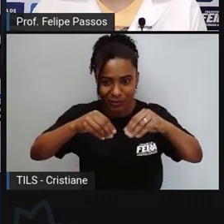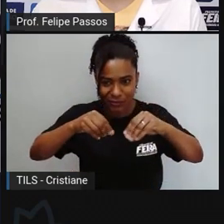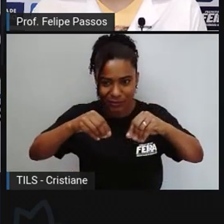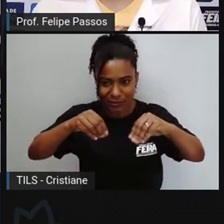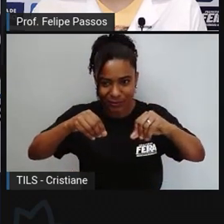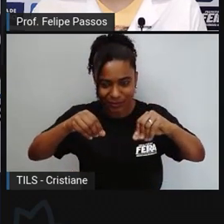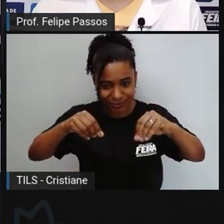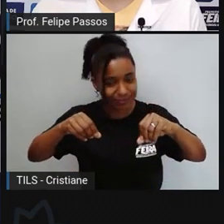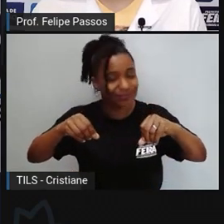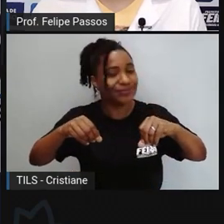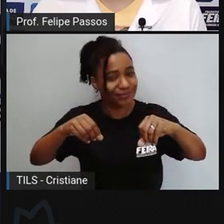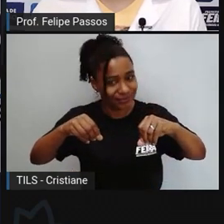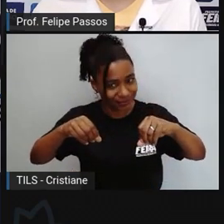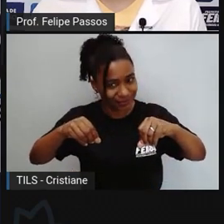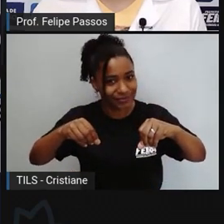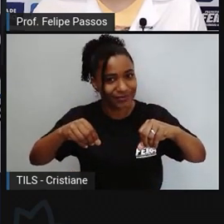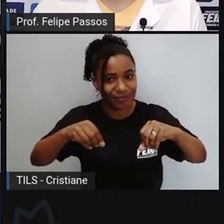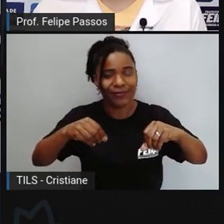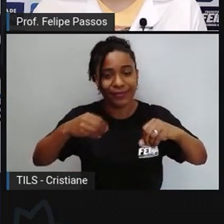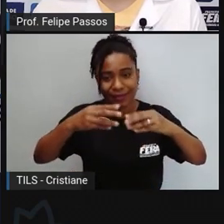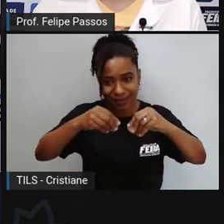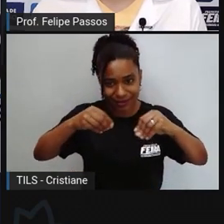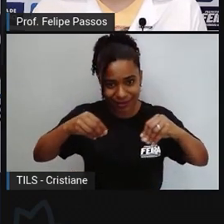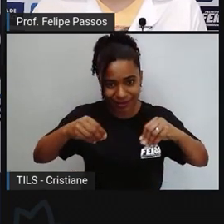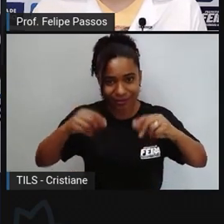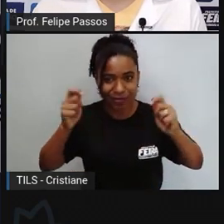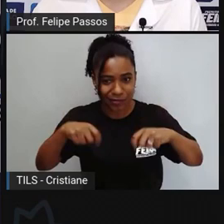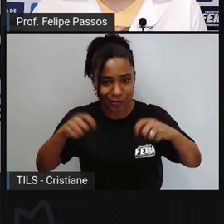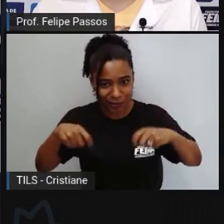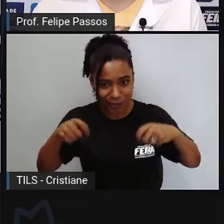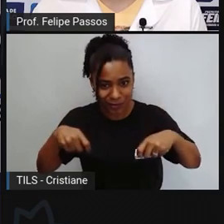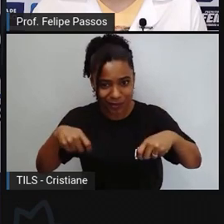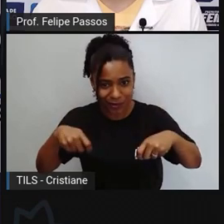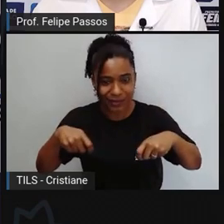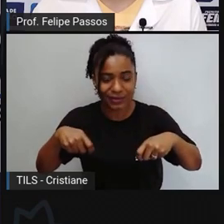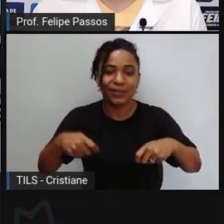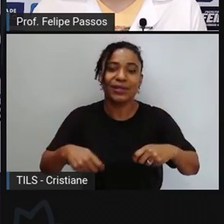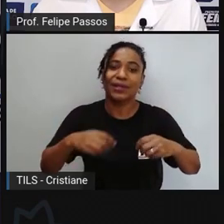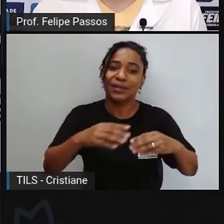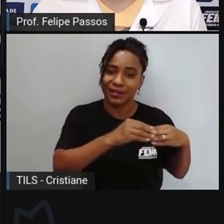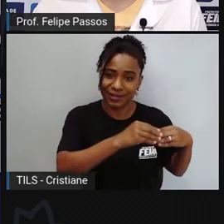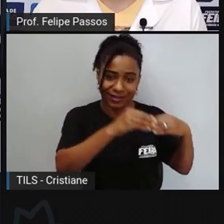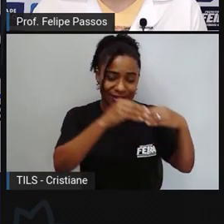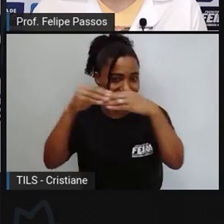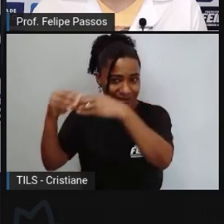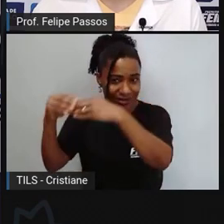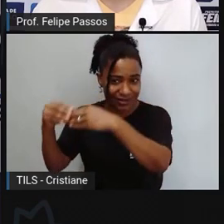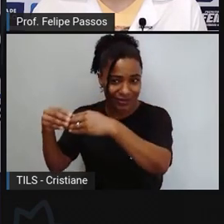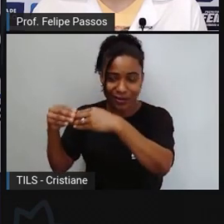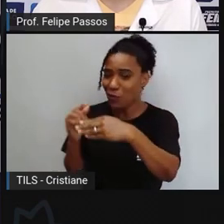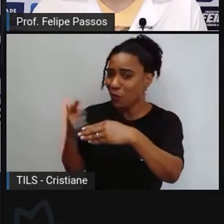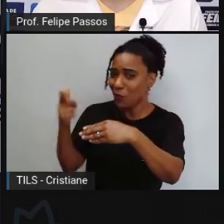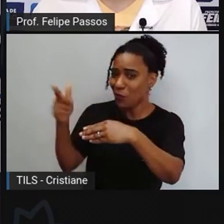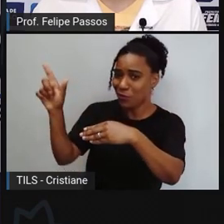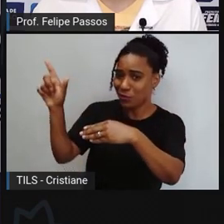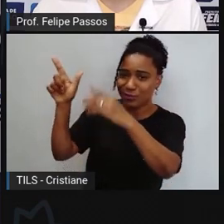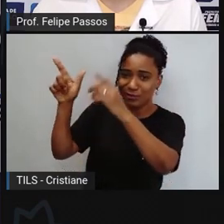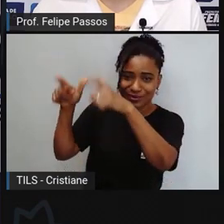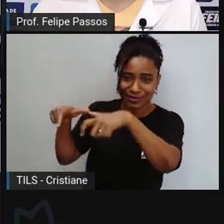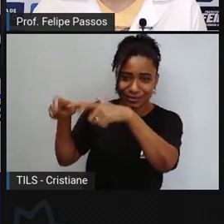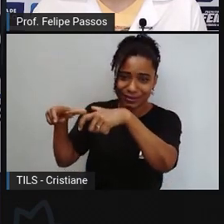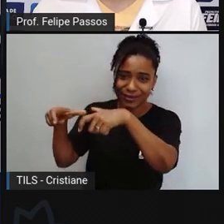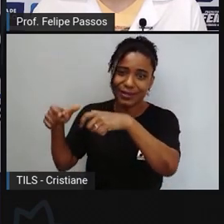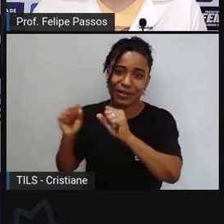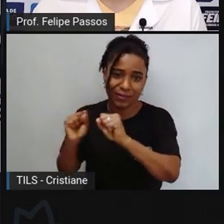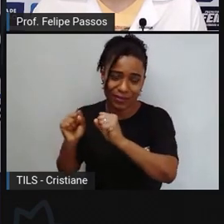seu material de construção colocar debaixo do braço e construir em um local